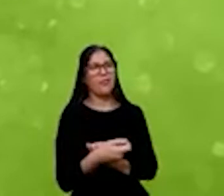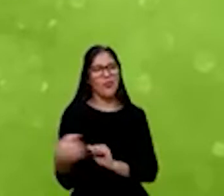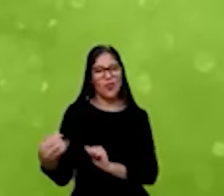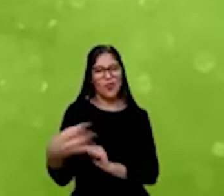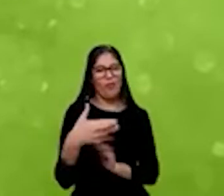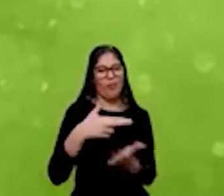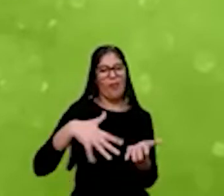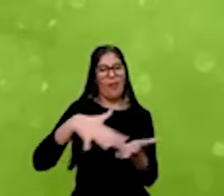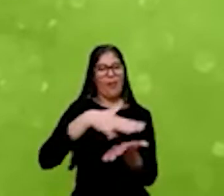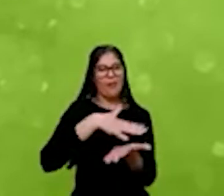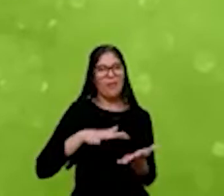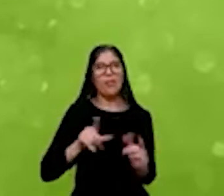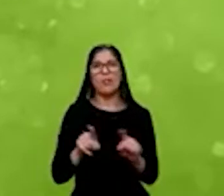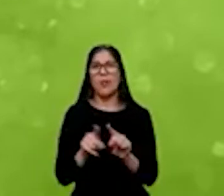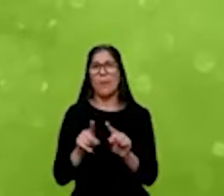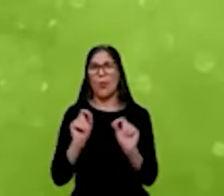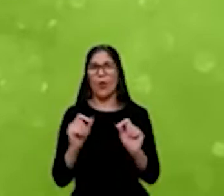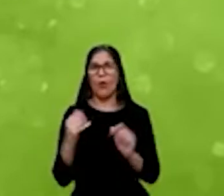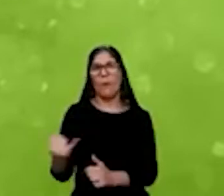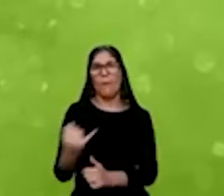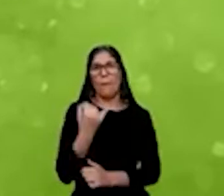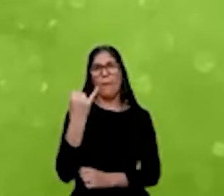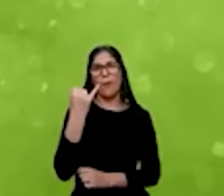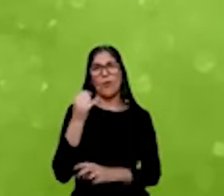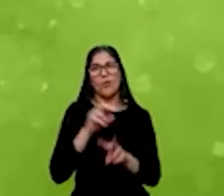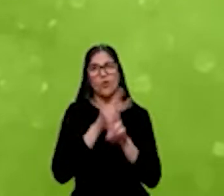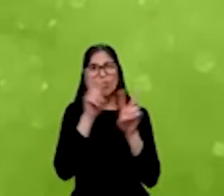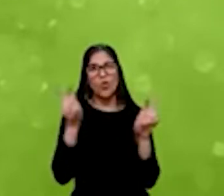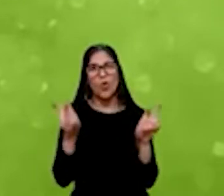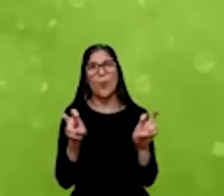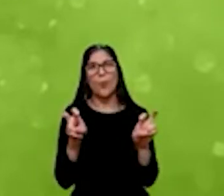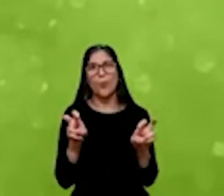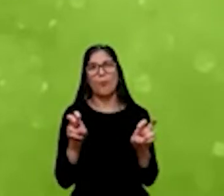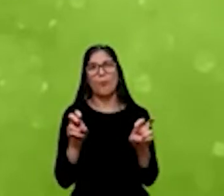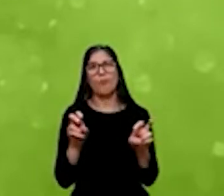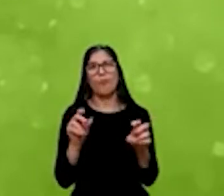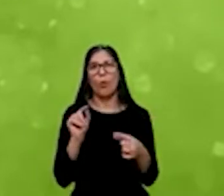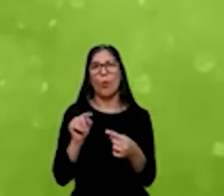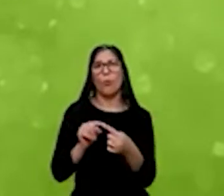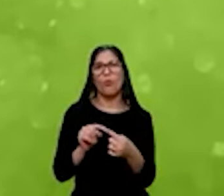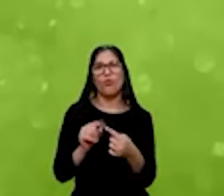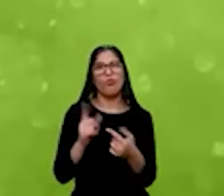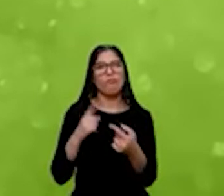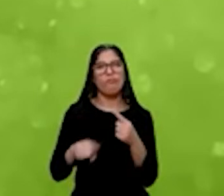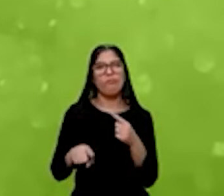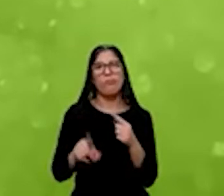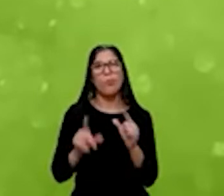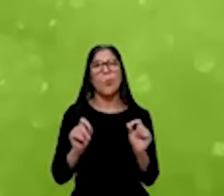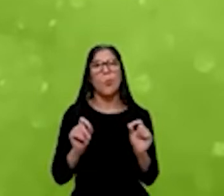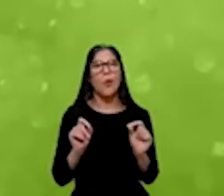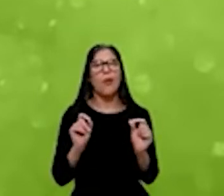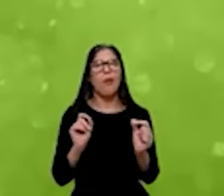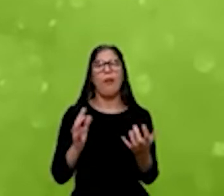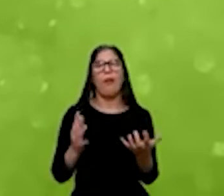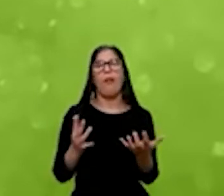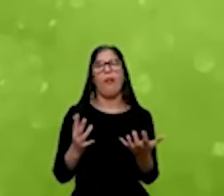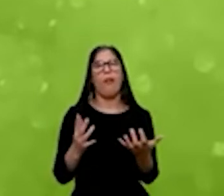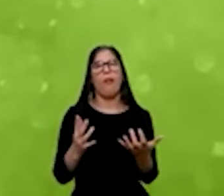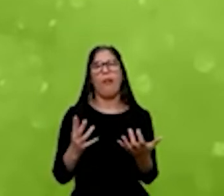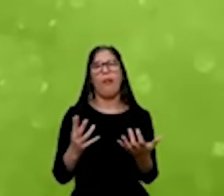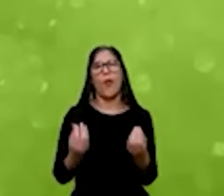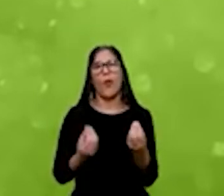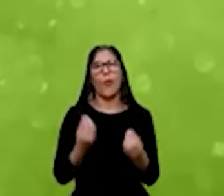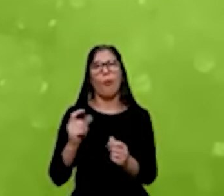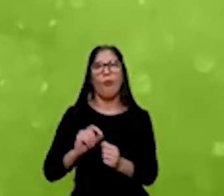bastante relevante tem a ver também com os ativos intangíveis, é toda a parte da causa, o advocacy, é fazer as